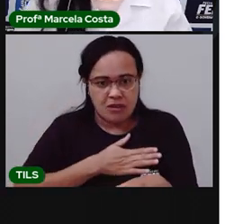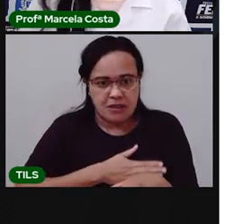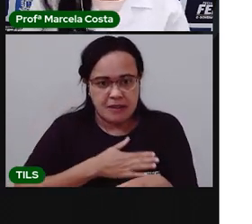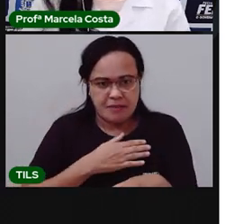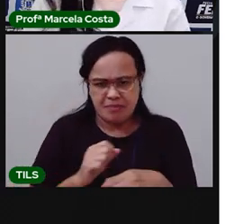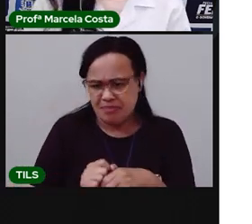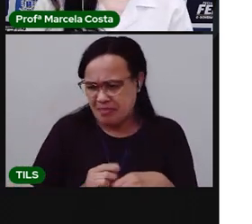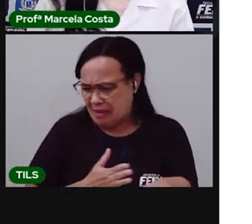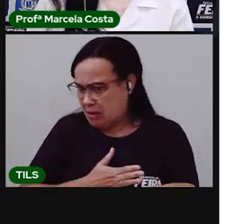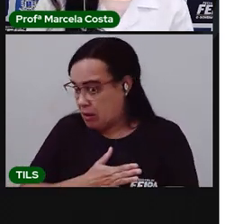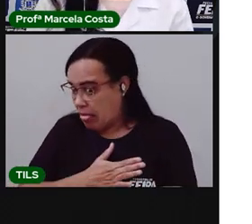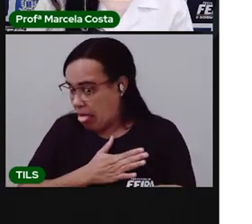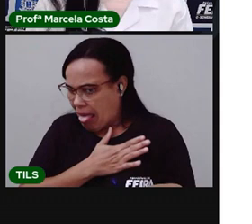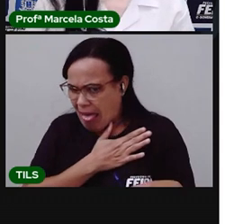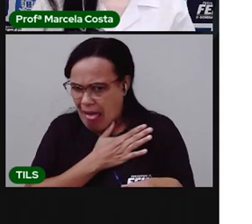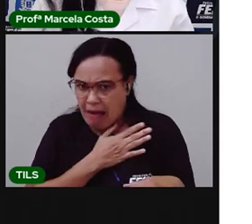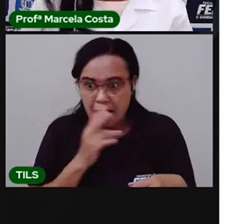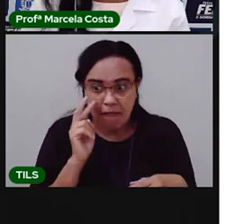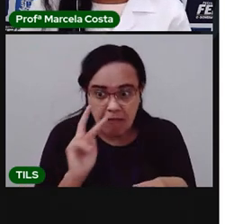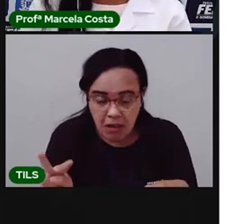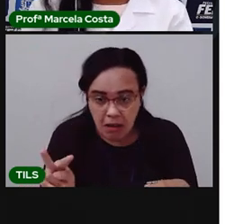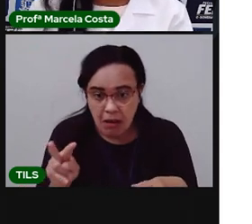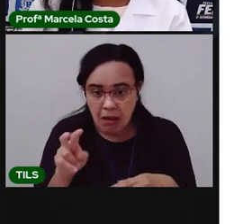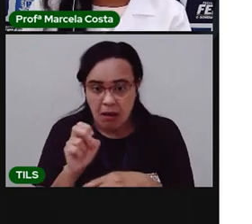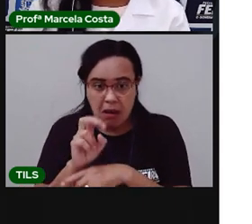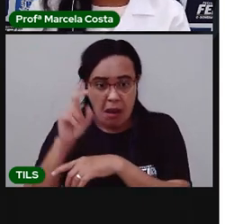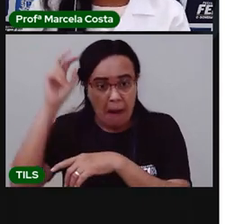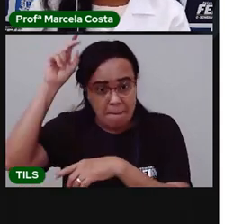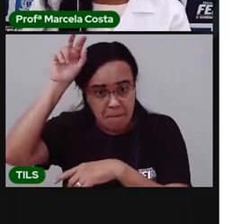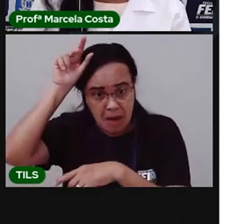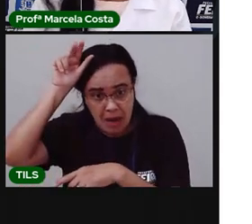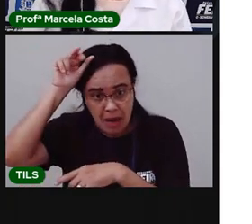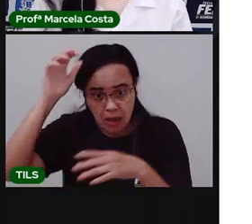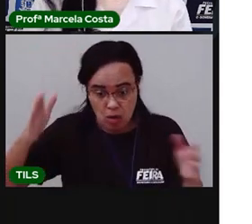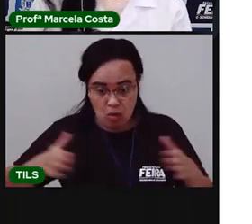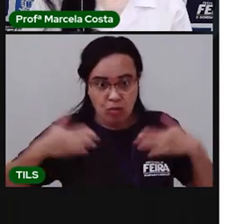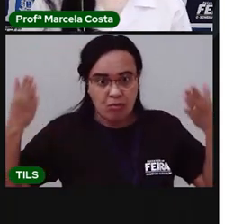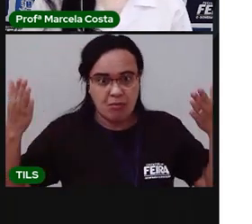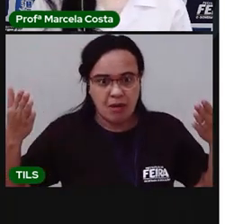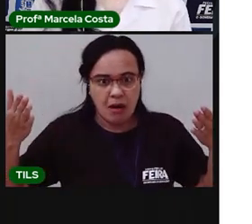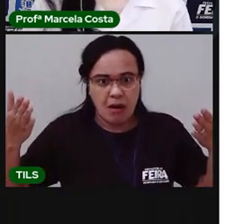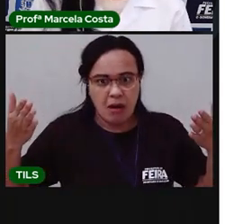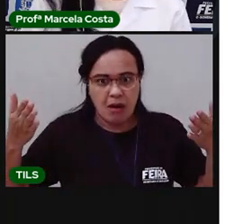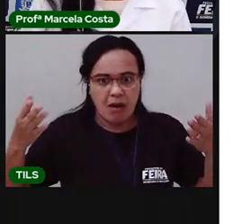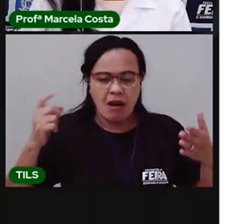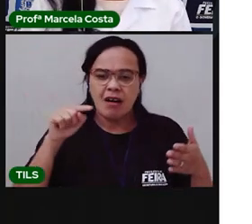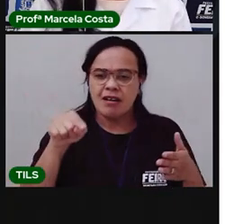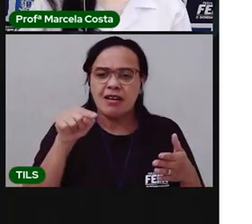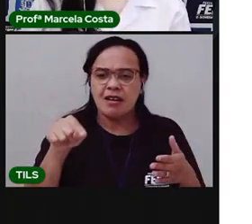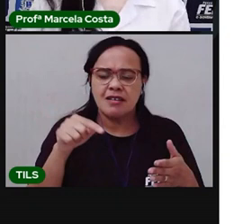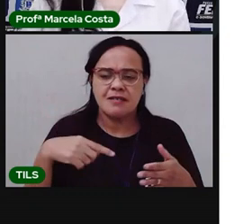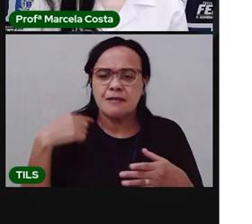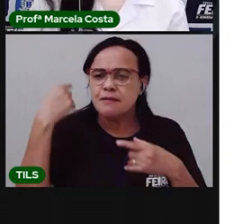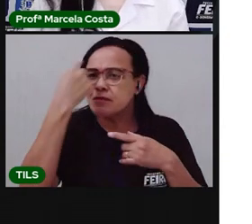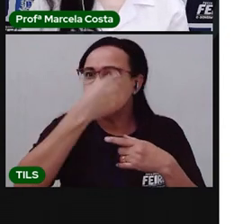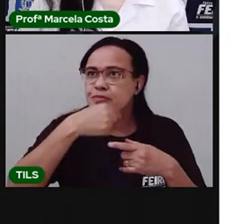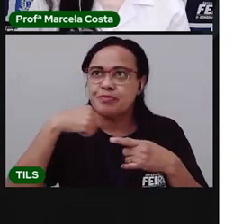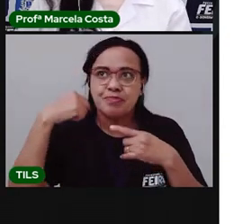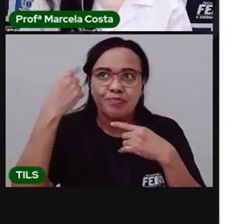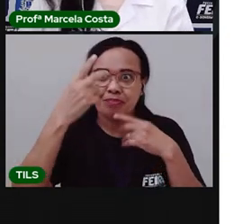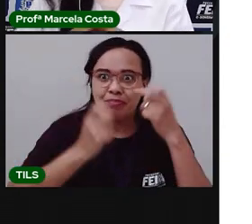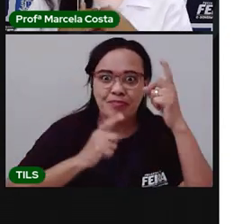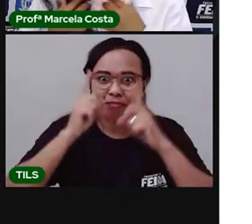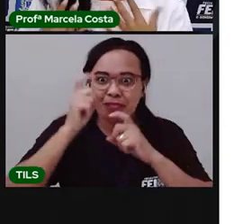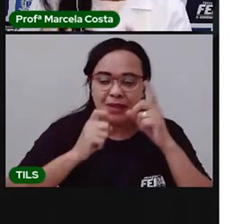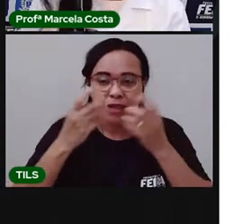um nojo quando a gente vê uma barata, né? Tem gente que até leva um susto. Me diz aí, que expressão você faz?